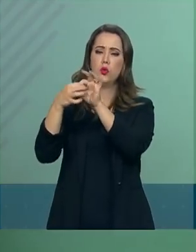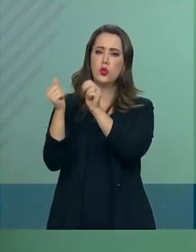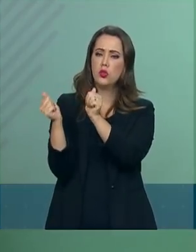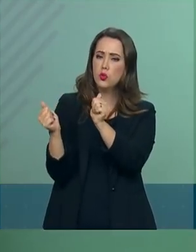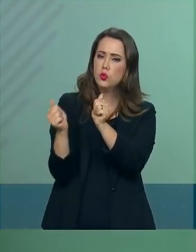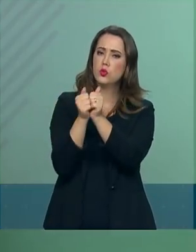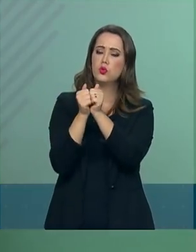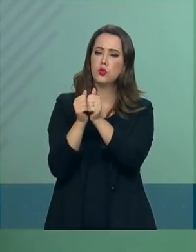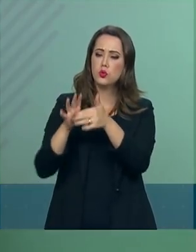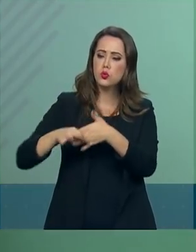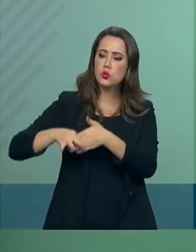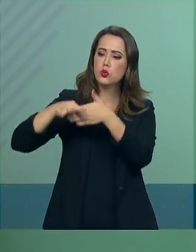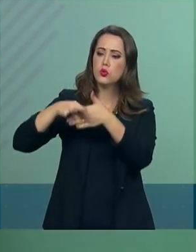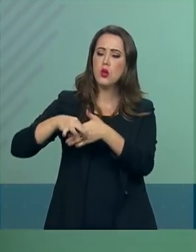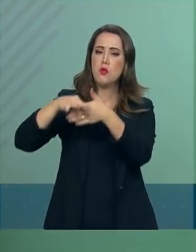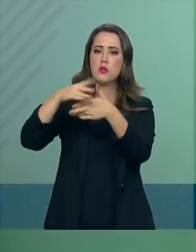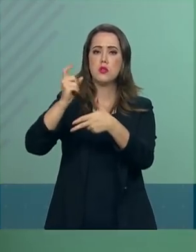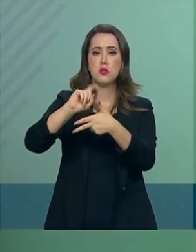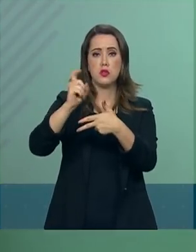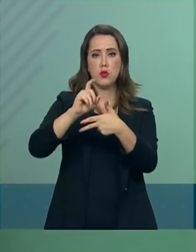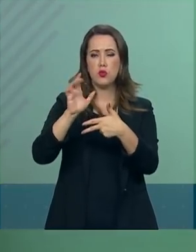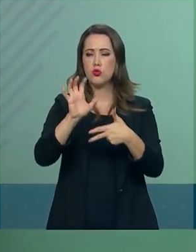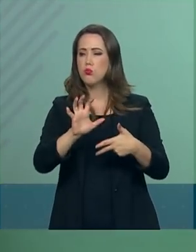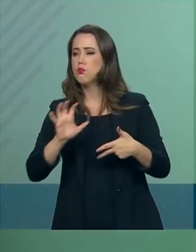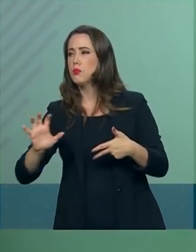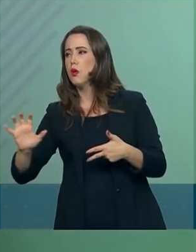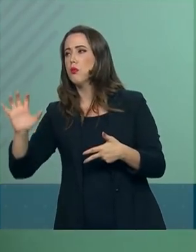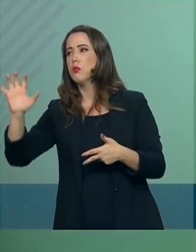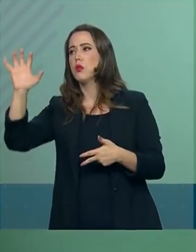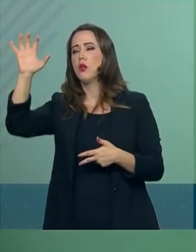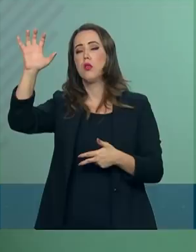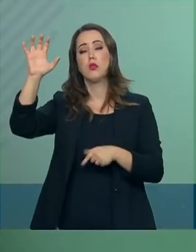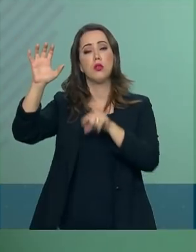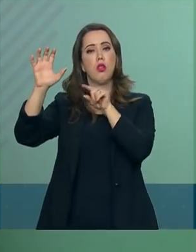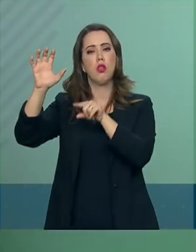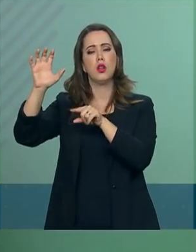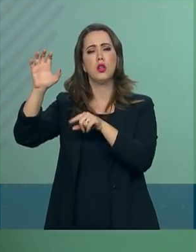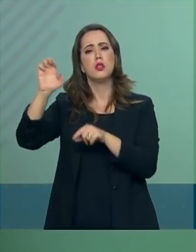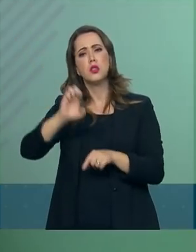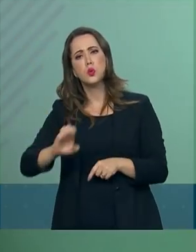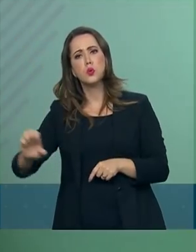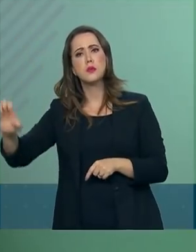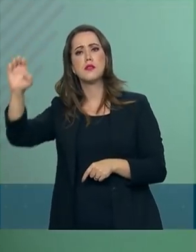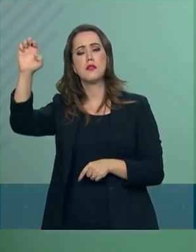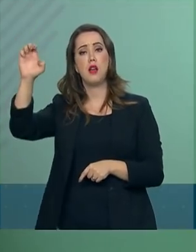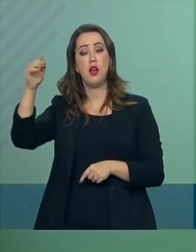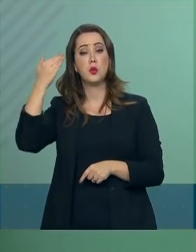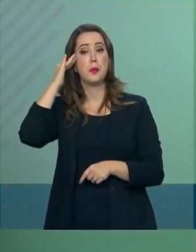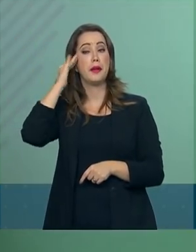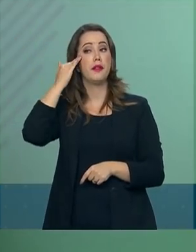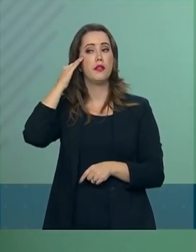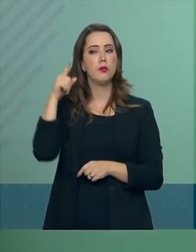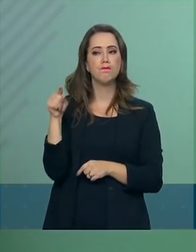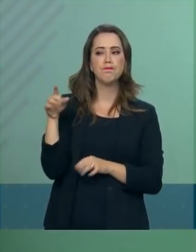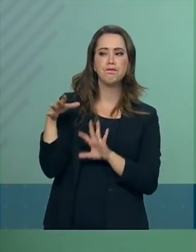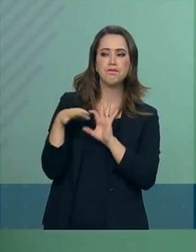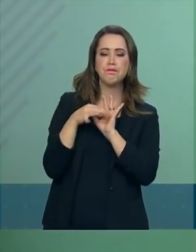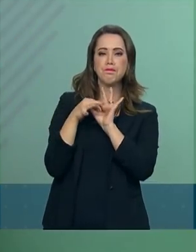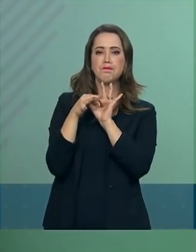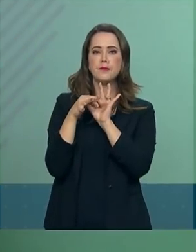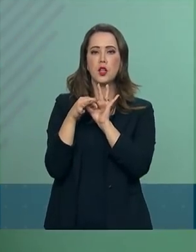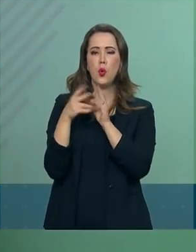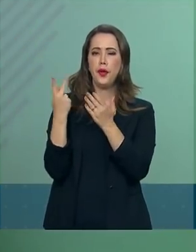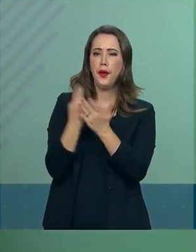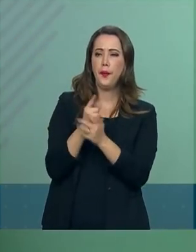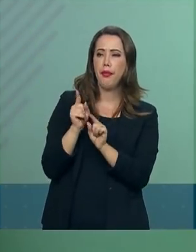àqueles líderes do Executivo Regional, dentro de cada um dos estados, para entender o que acontece na